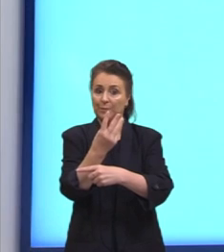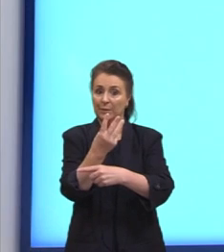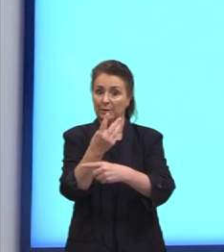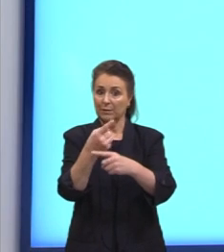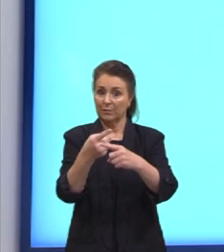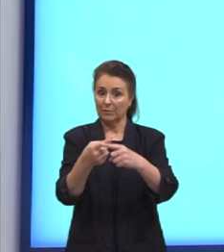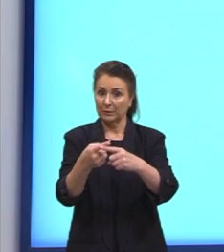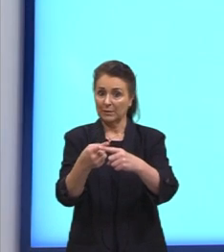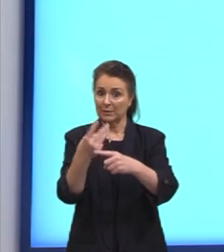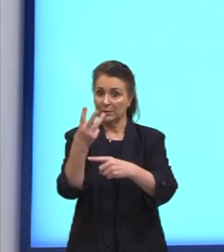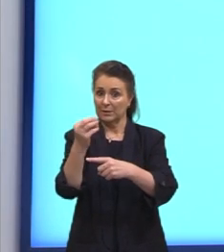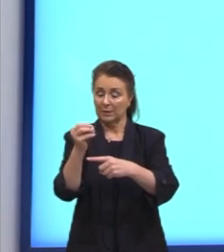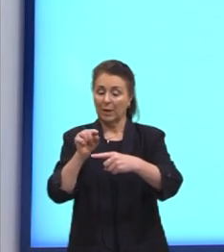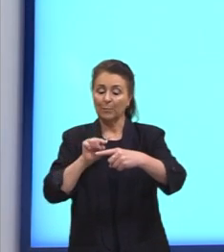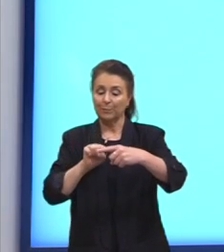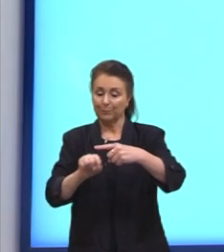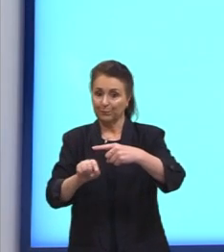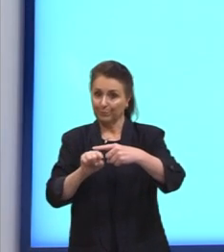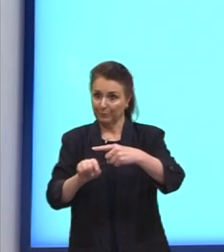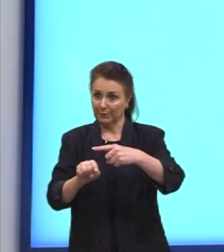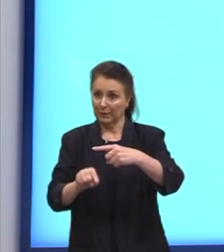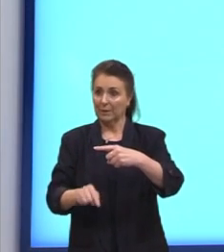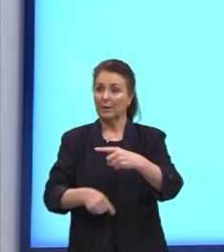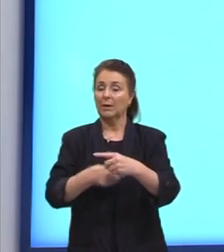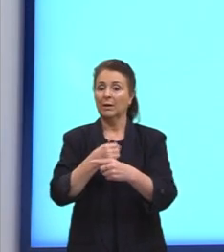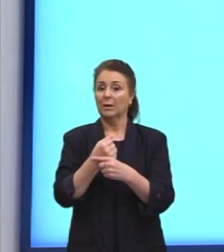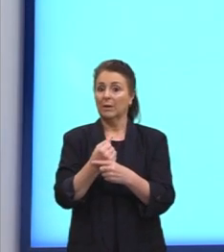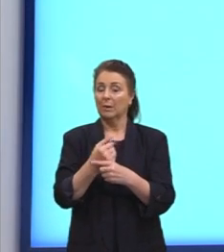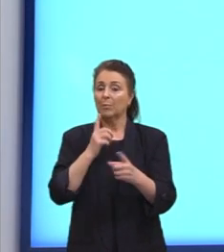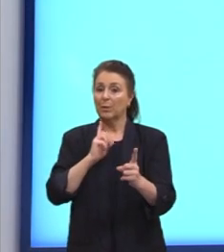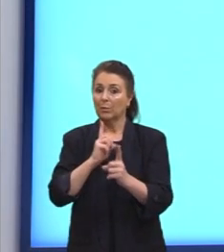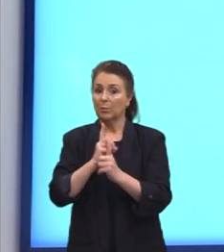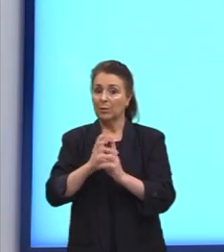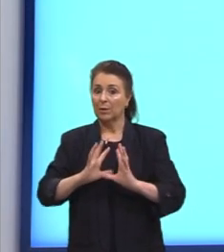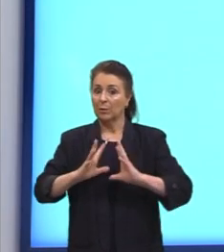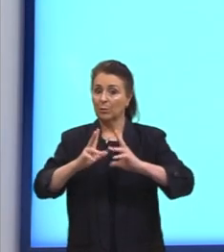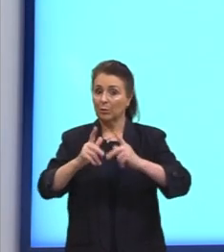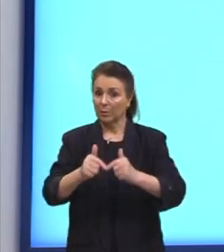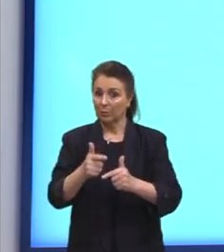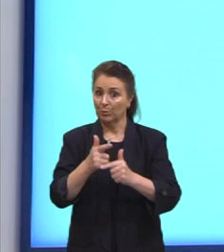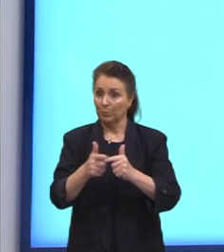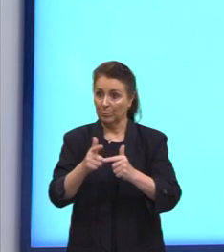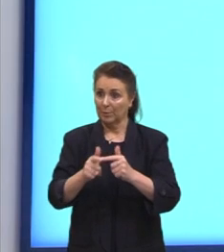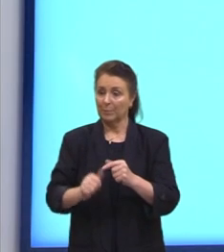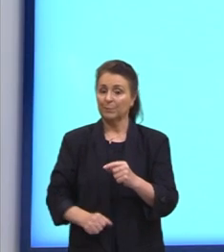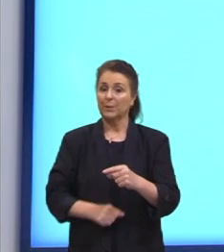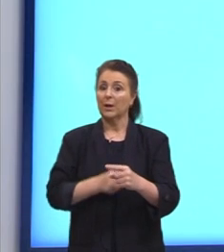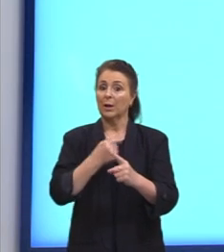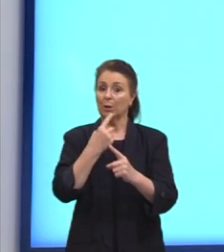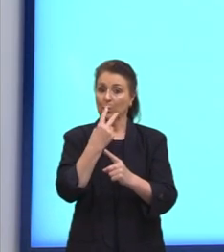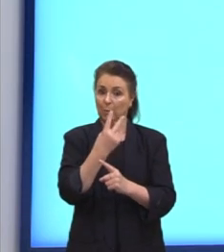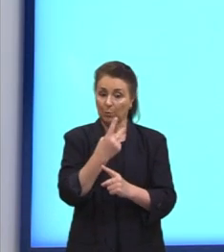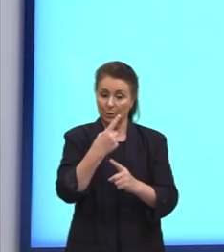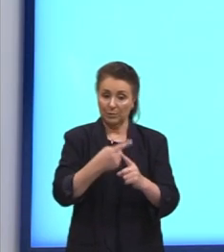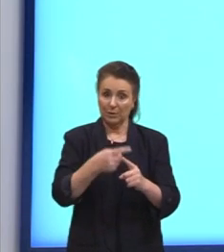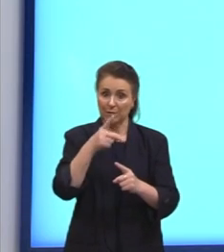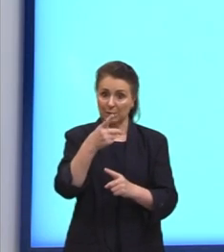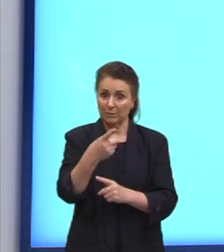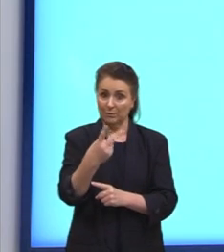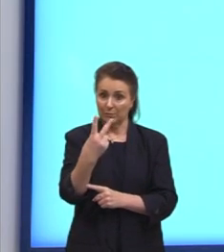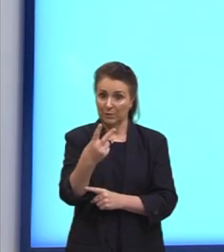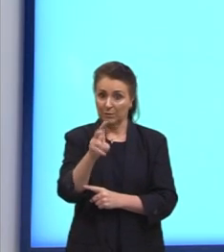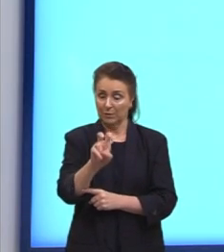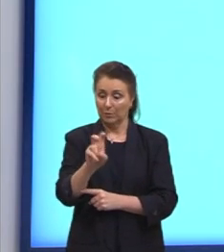vezes 30, e no denominador, para chegar no total de defeitos, 2 vezes 25,